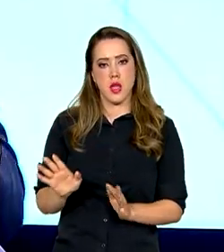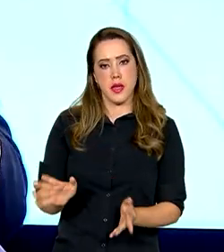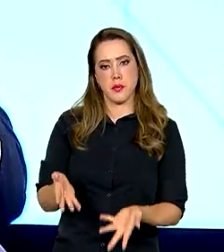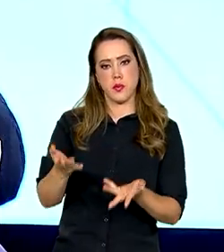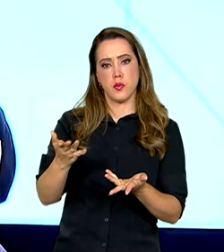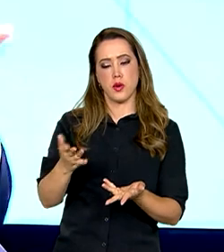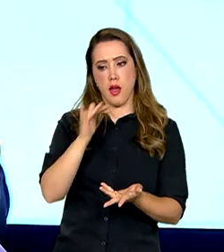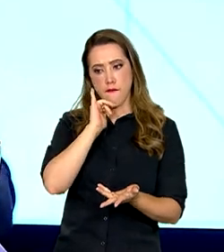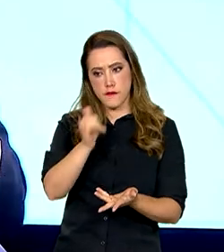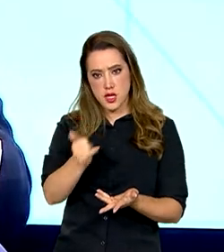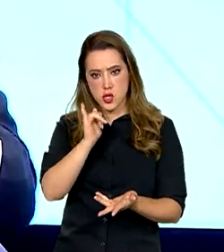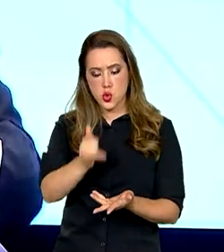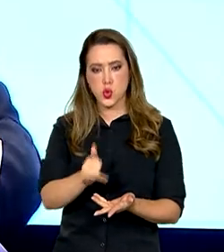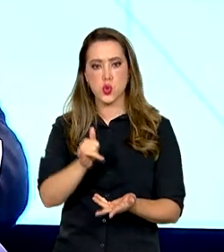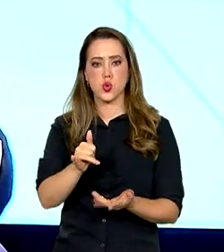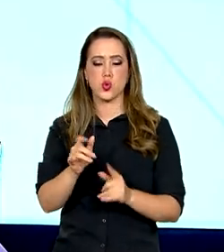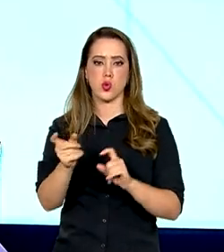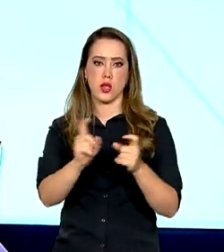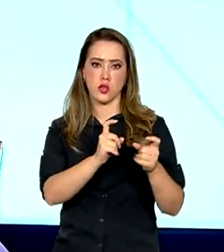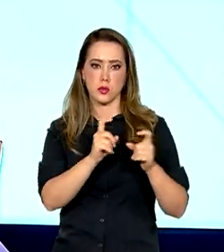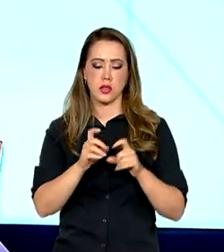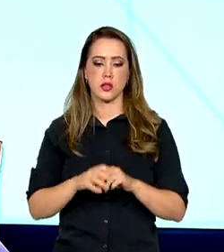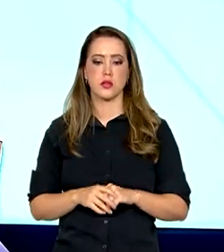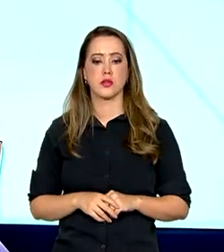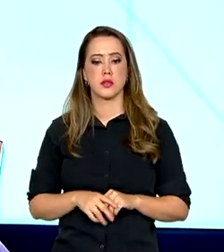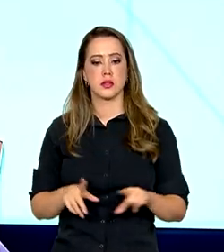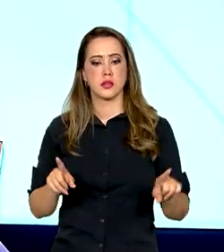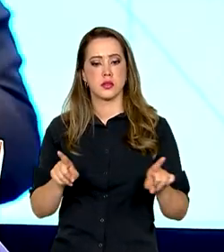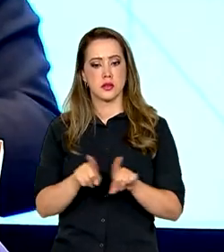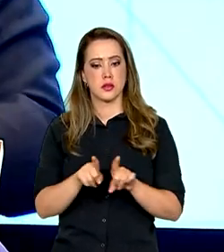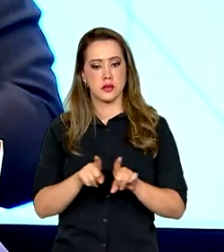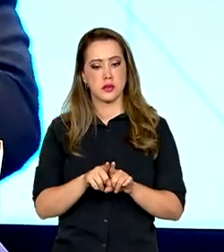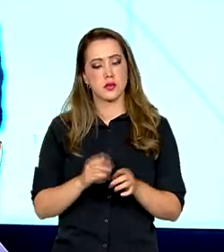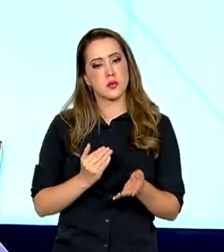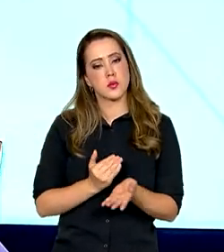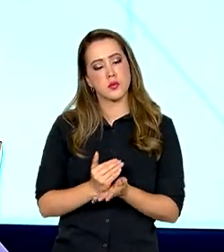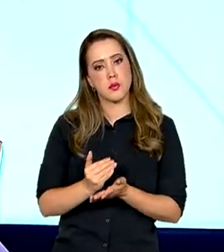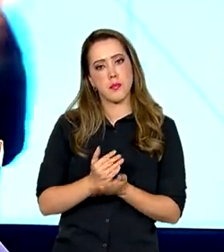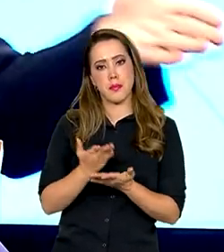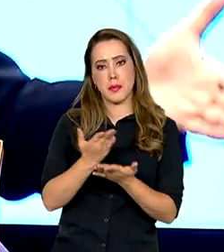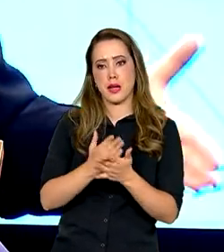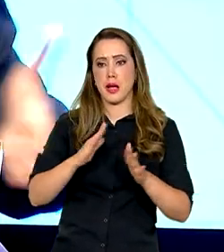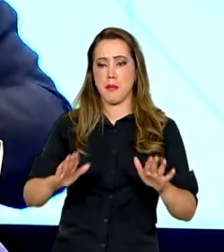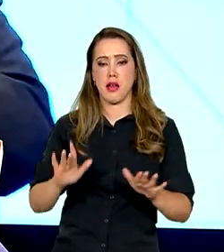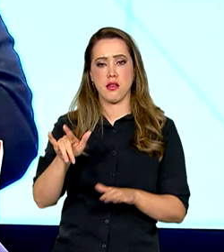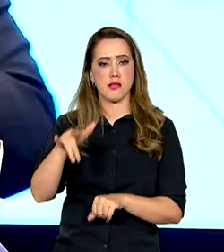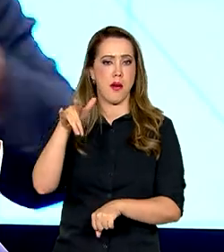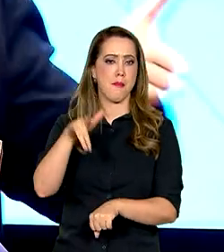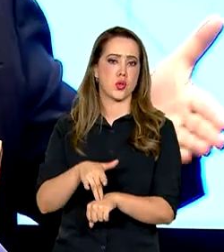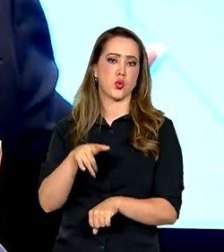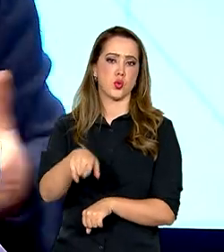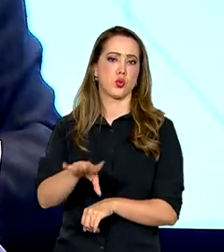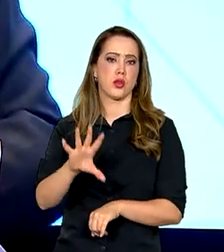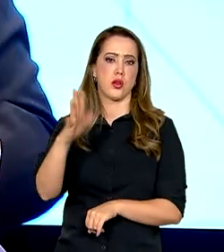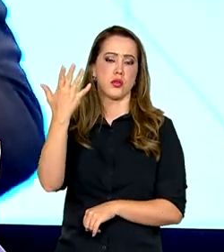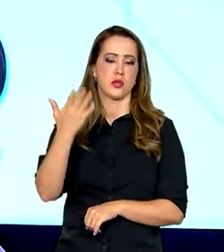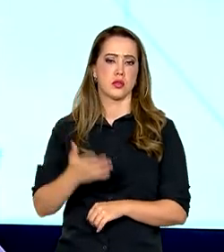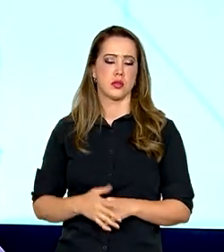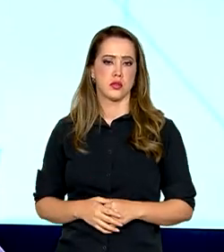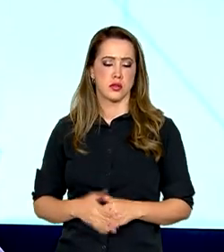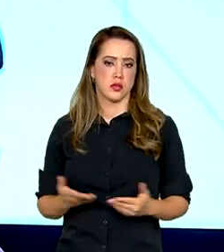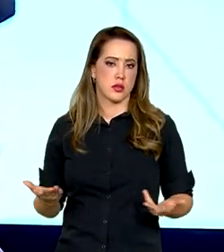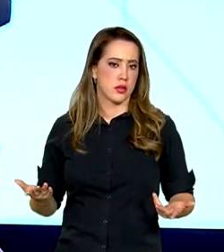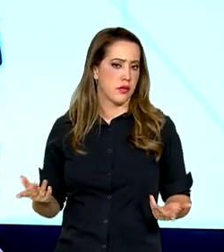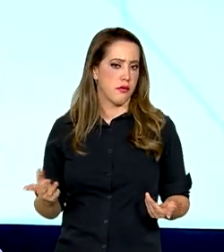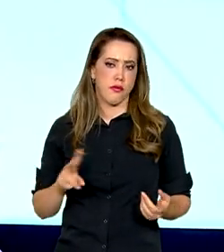contingente orientações administrativas, inclusive para eliminar este absurdo, esse disparate que